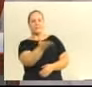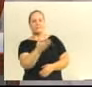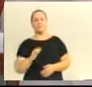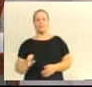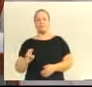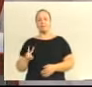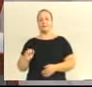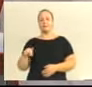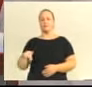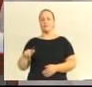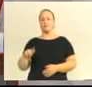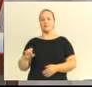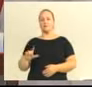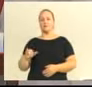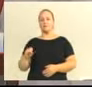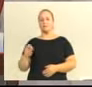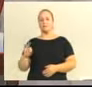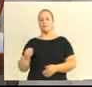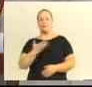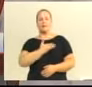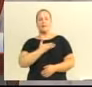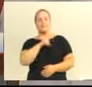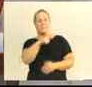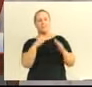prazer tê-lo conosco, comunidade que nos acompanha.